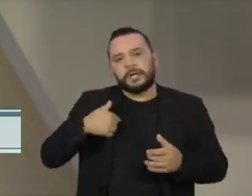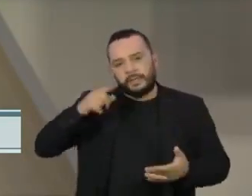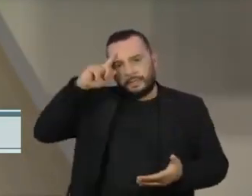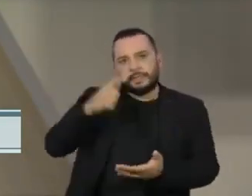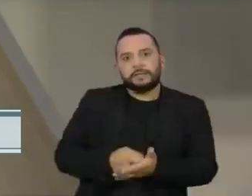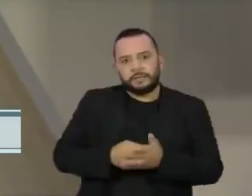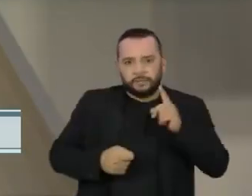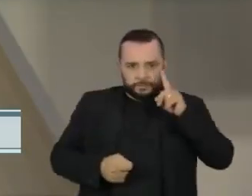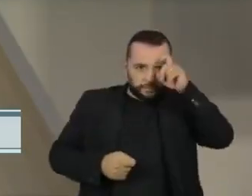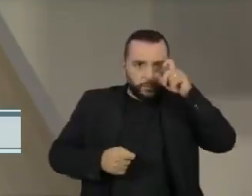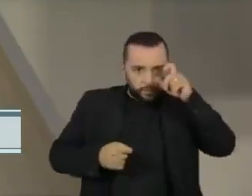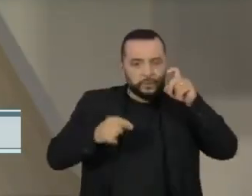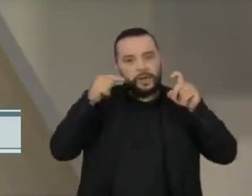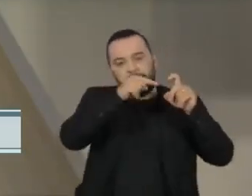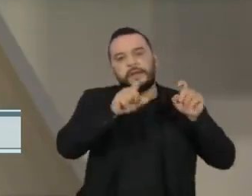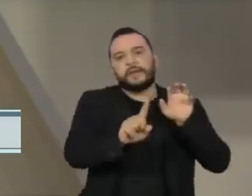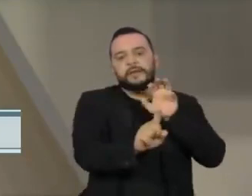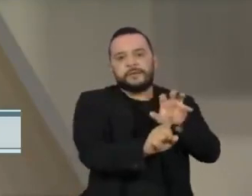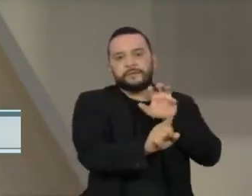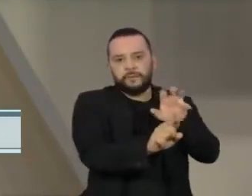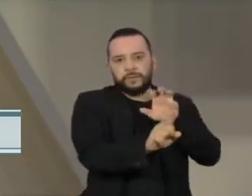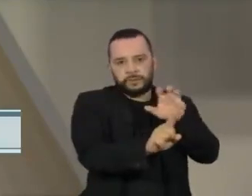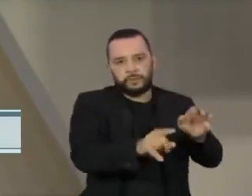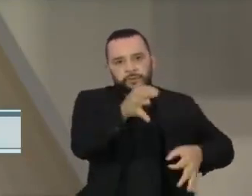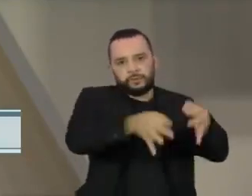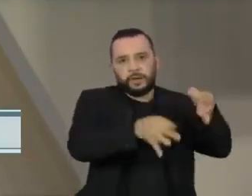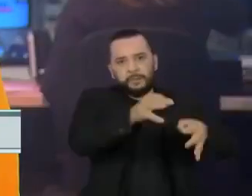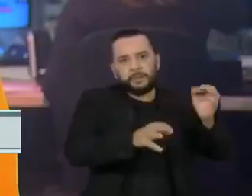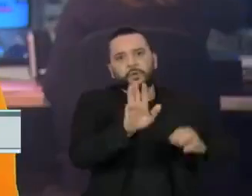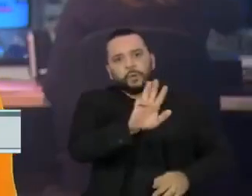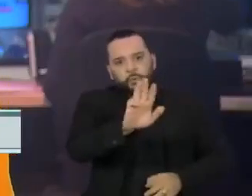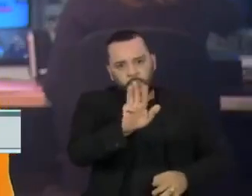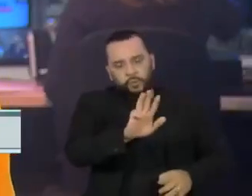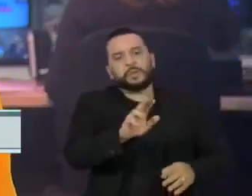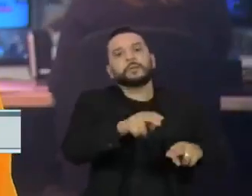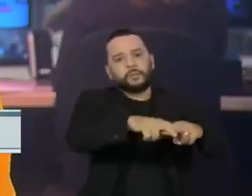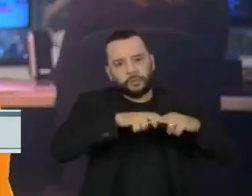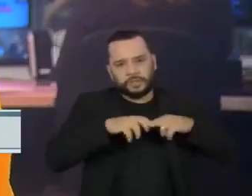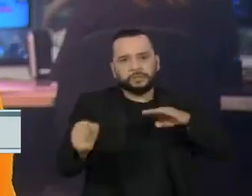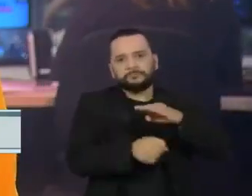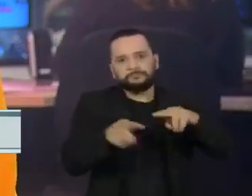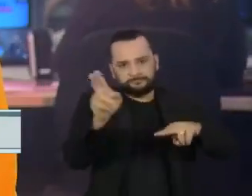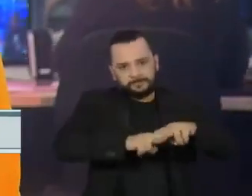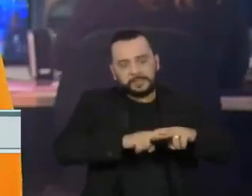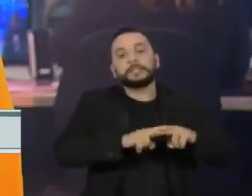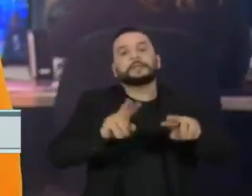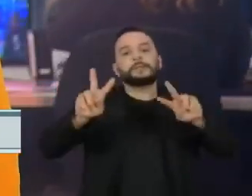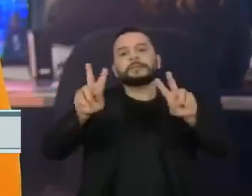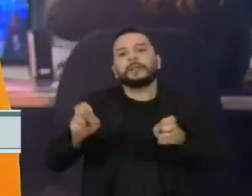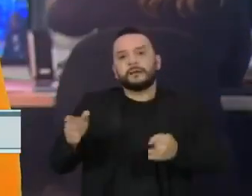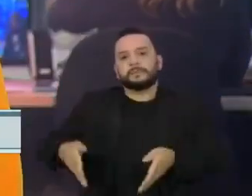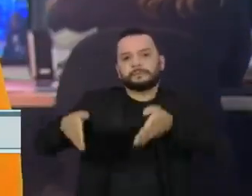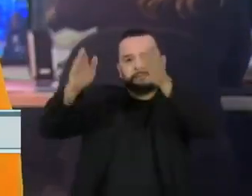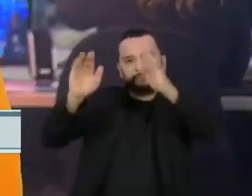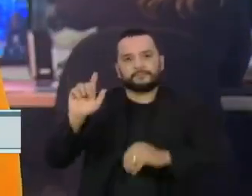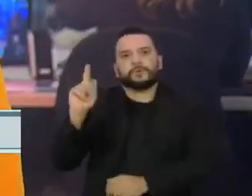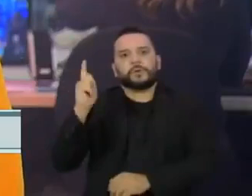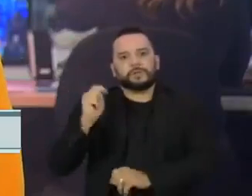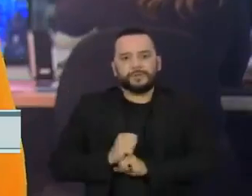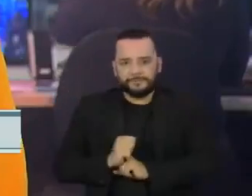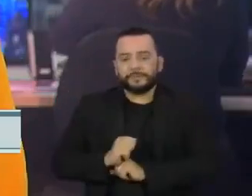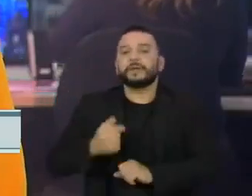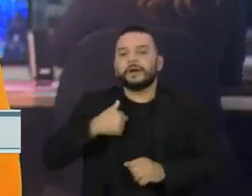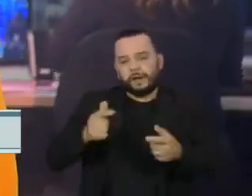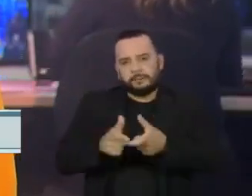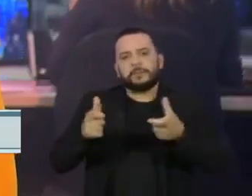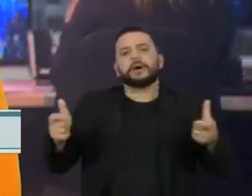triplex do Guarujá, que resultou na prisão do ex-presidente Lula. A maioria dos ministros confirmou a decisão da segunda turma